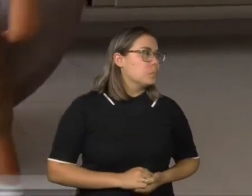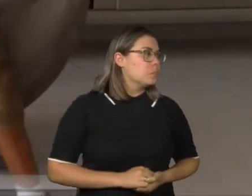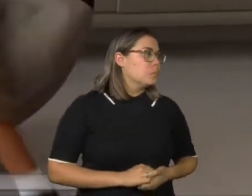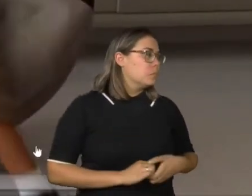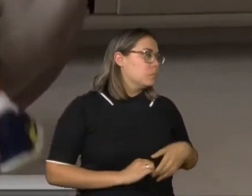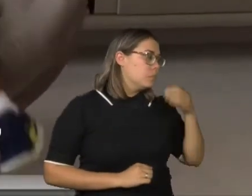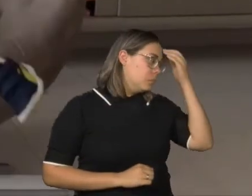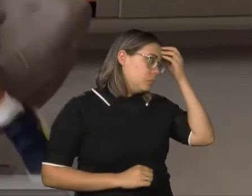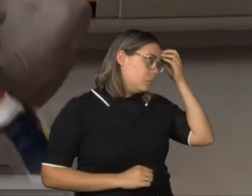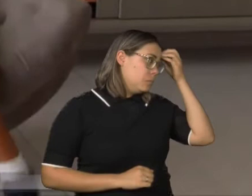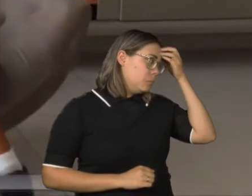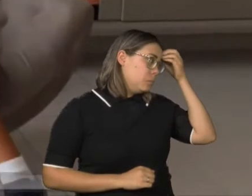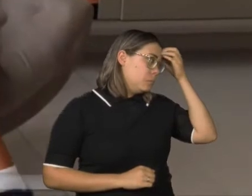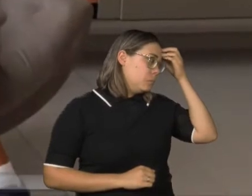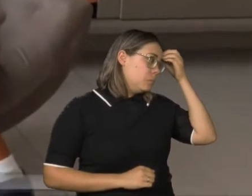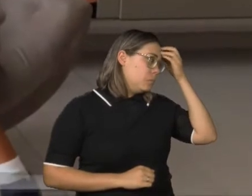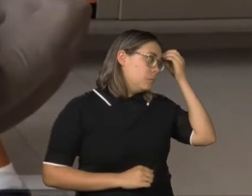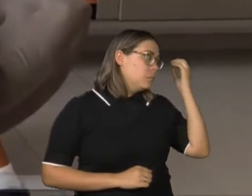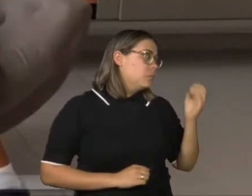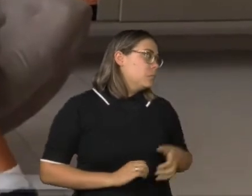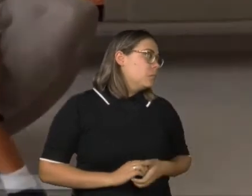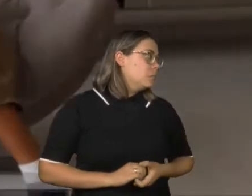Ah, o áudio não está indo? Não.